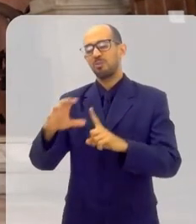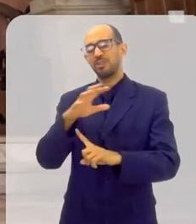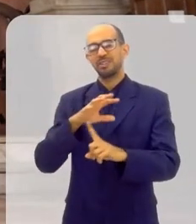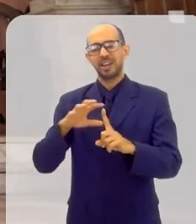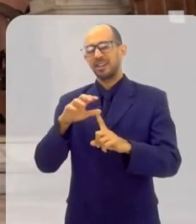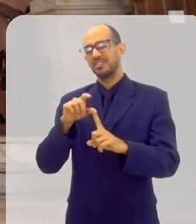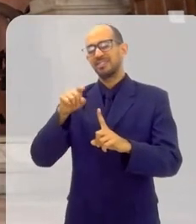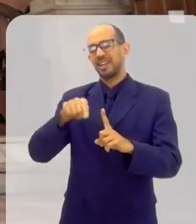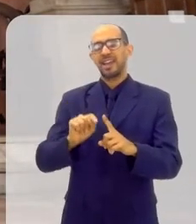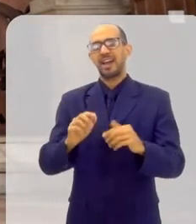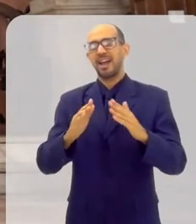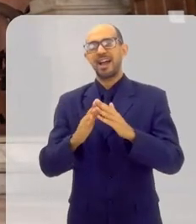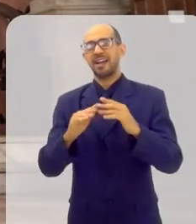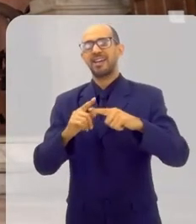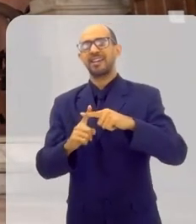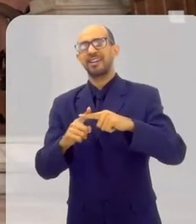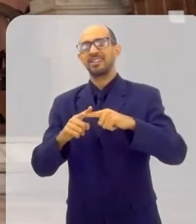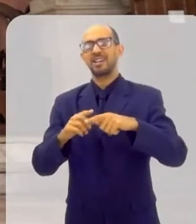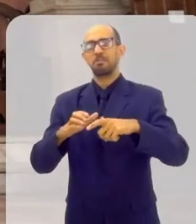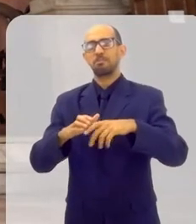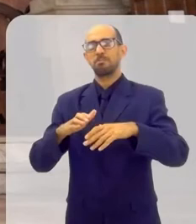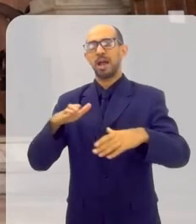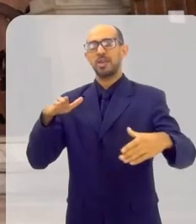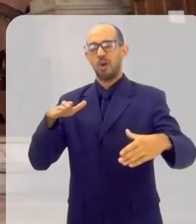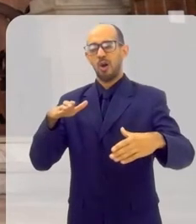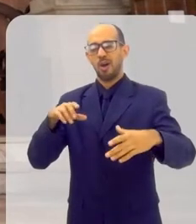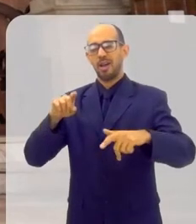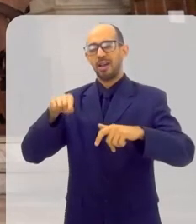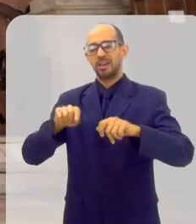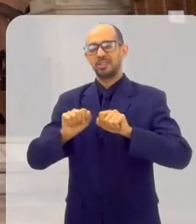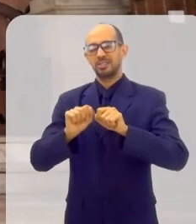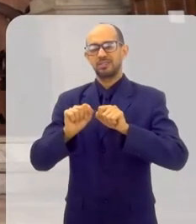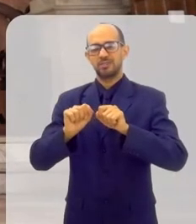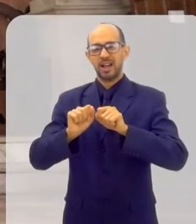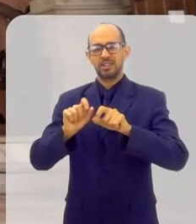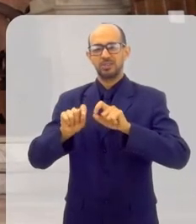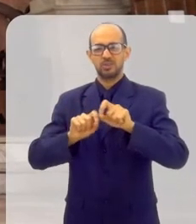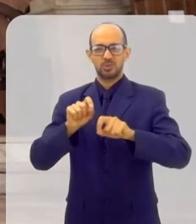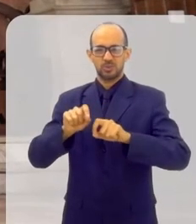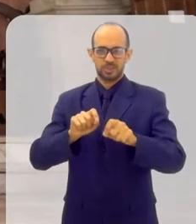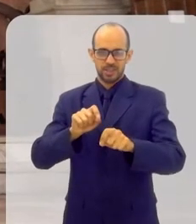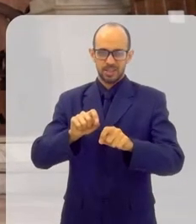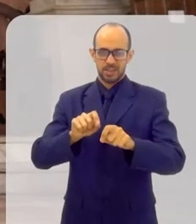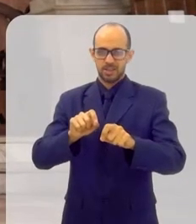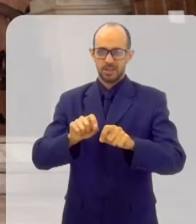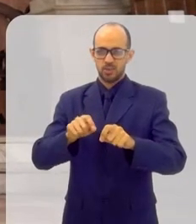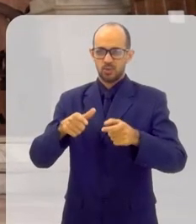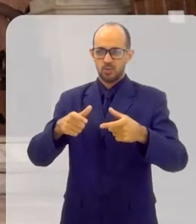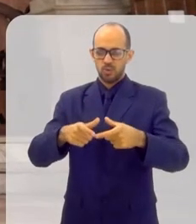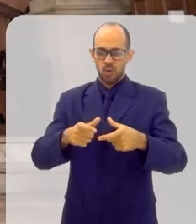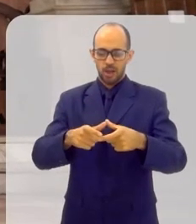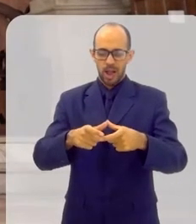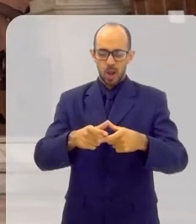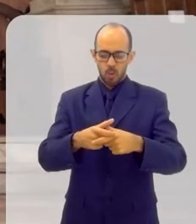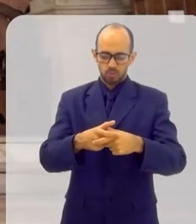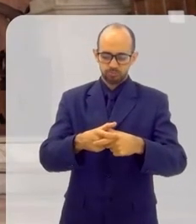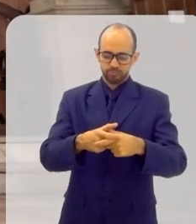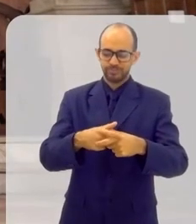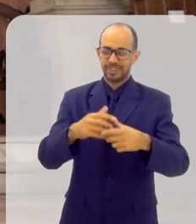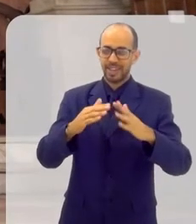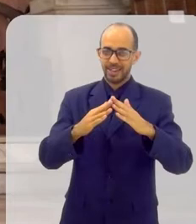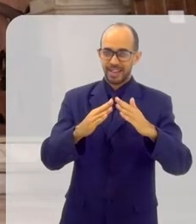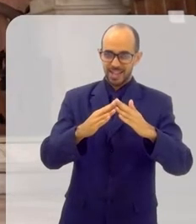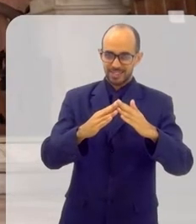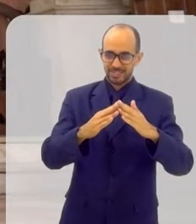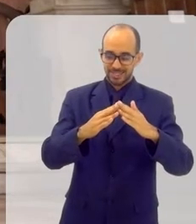que é a grande igreja espalhada pelo mundo inteiro. Então, se pede que se reproduza em ponto pequeno aquilo que é a grande